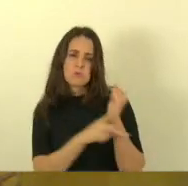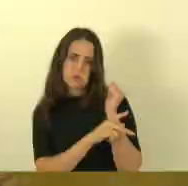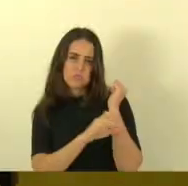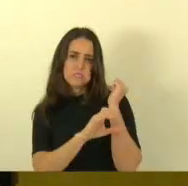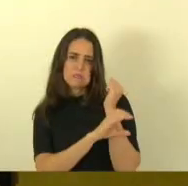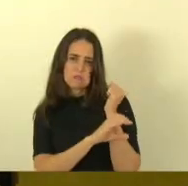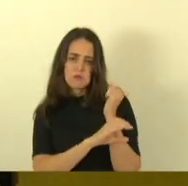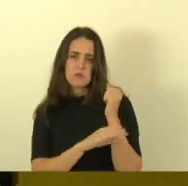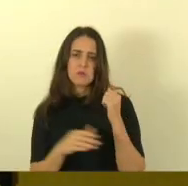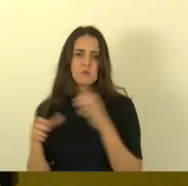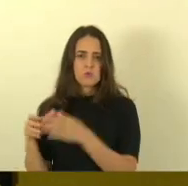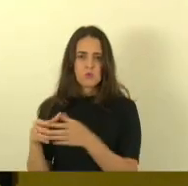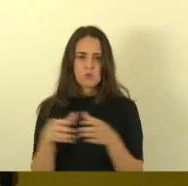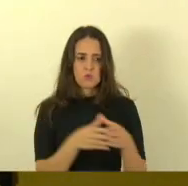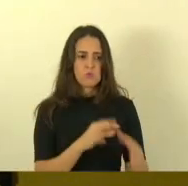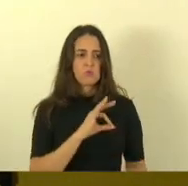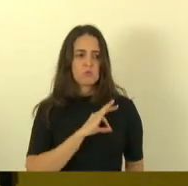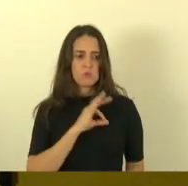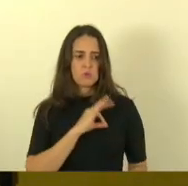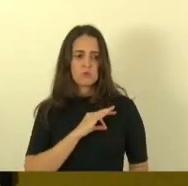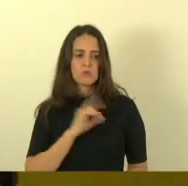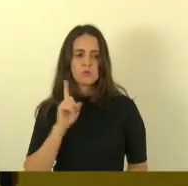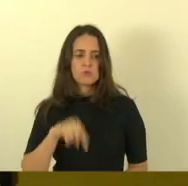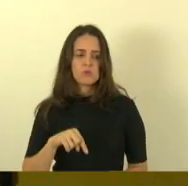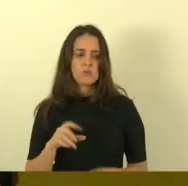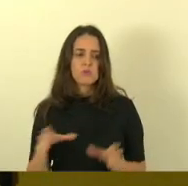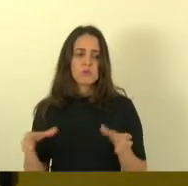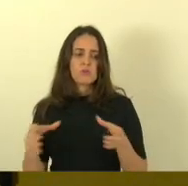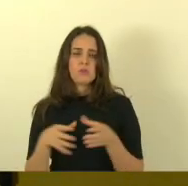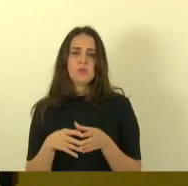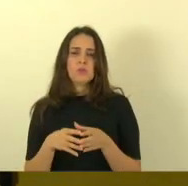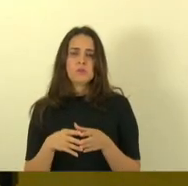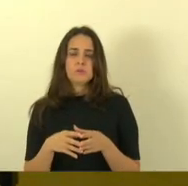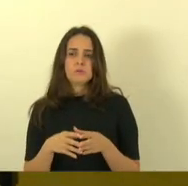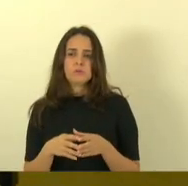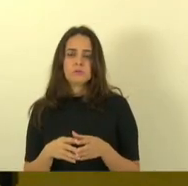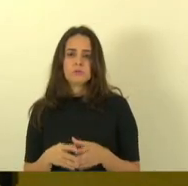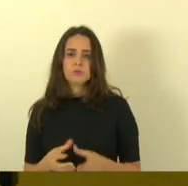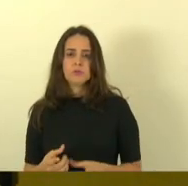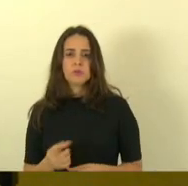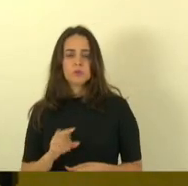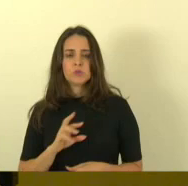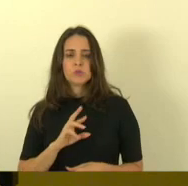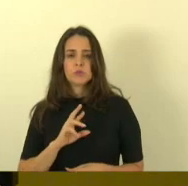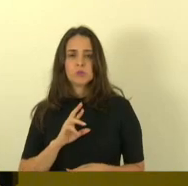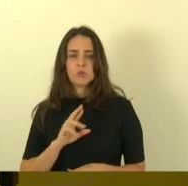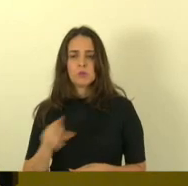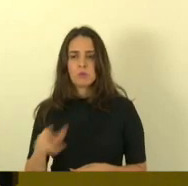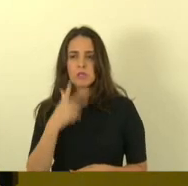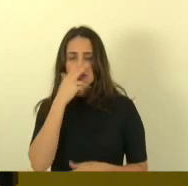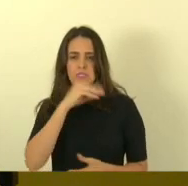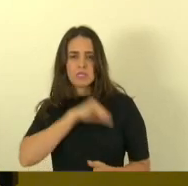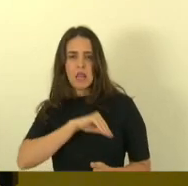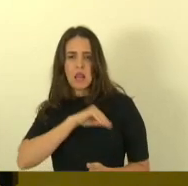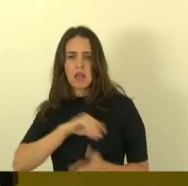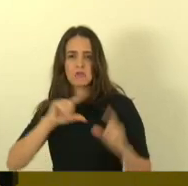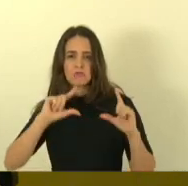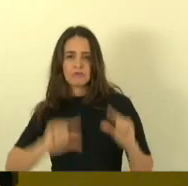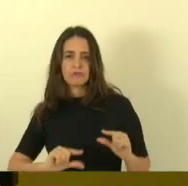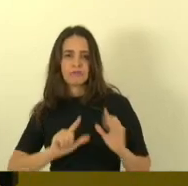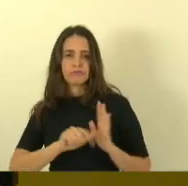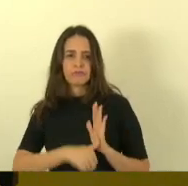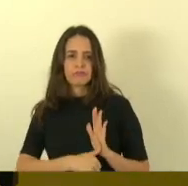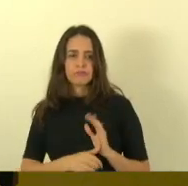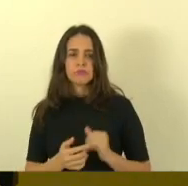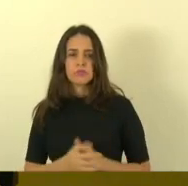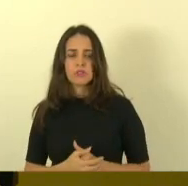categorias na verdade é uma categoria muito assim não tem o mérito que era para ter falar defasado a gente não vê